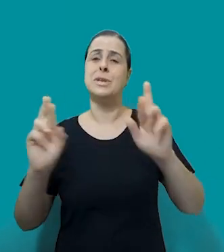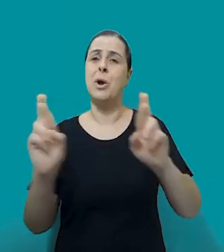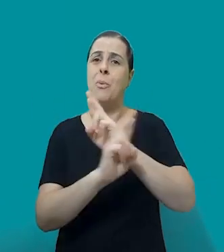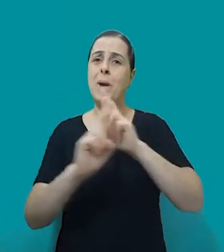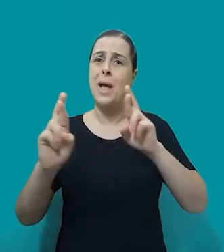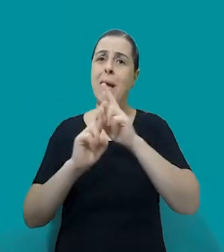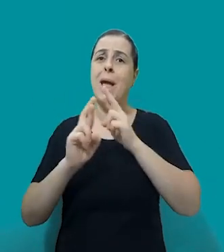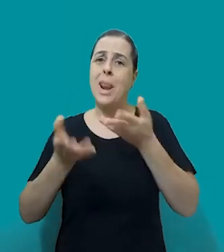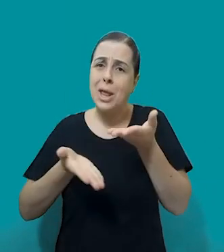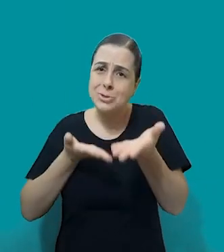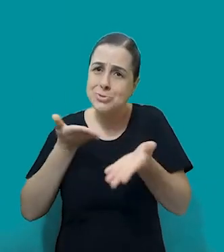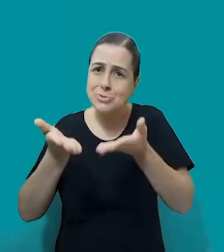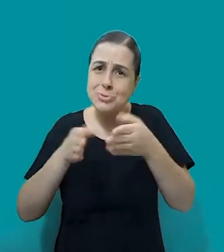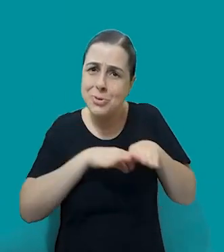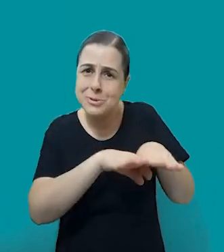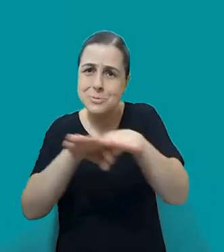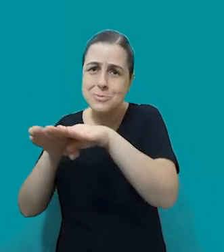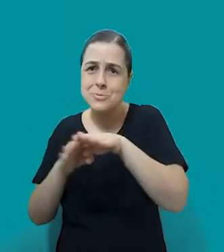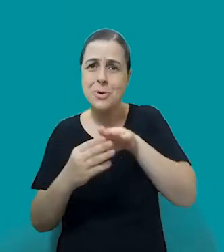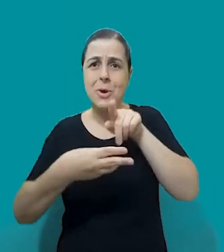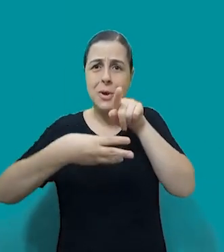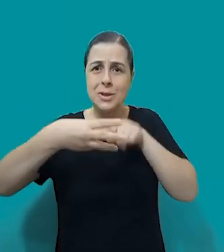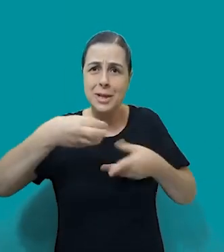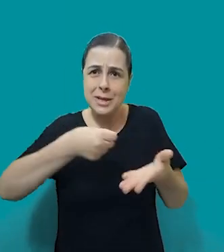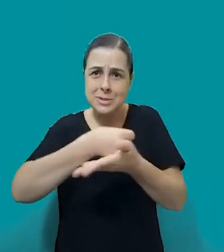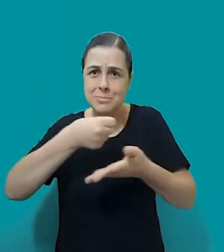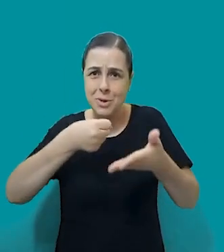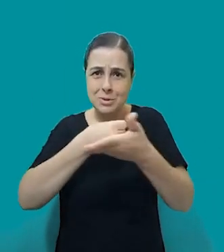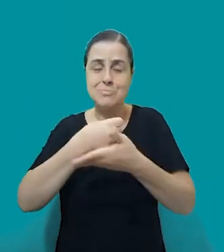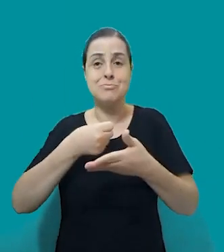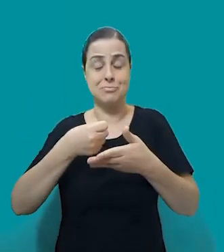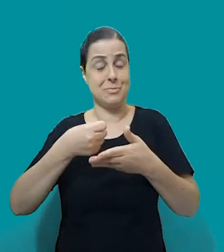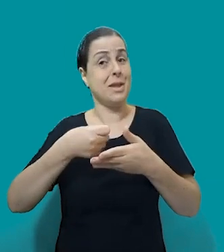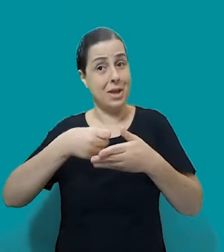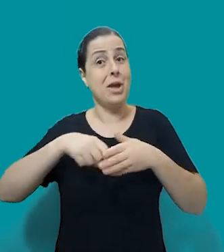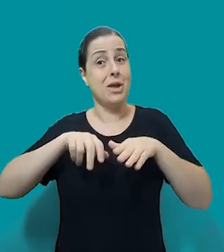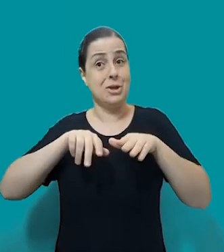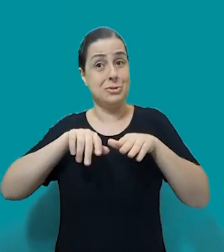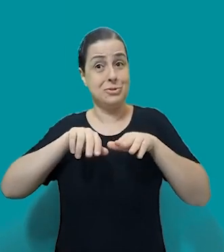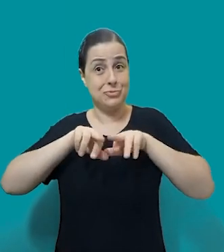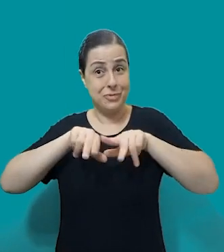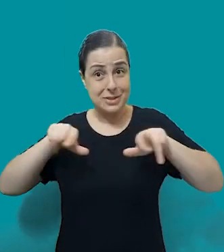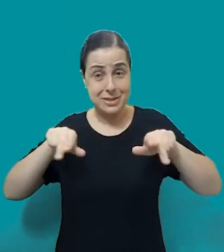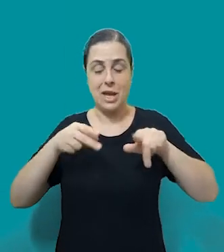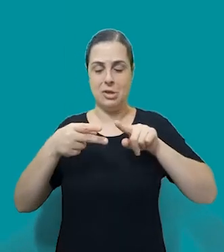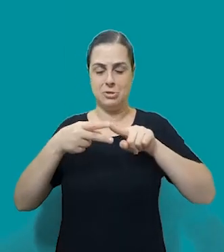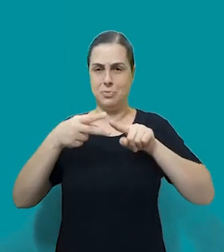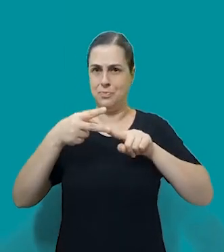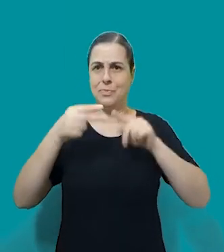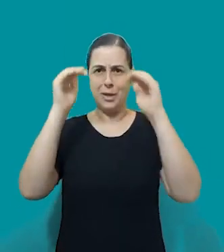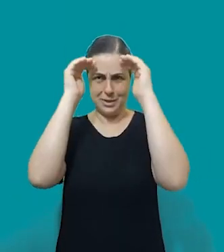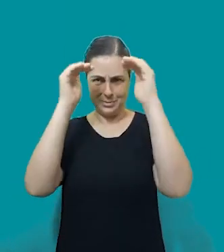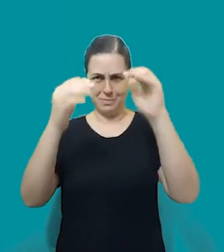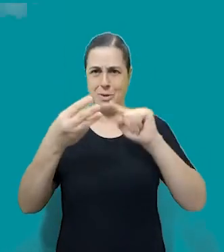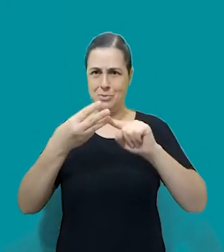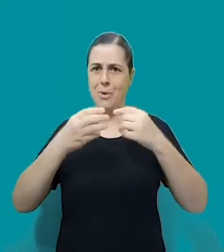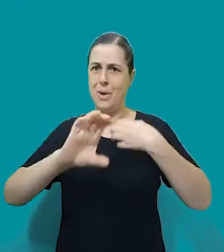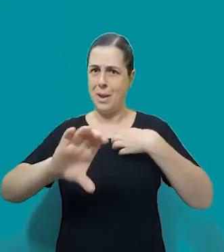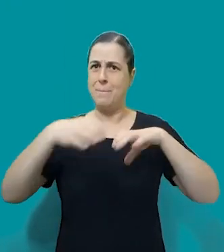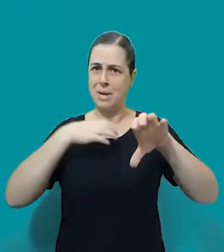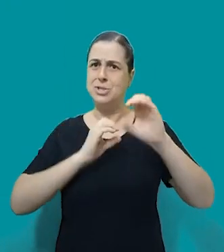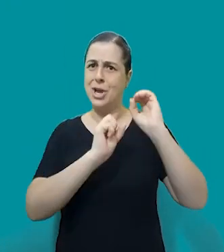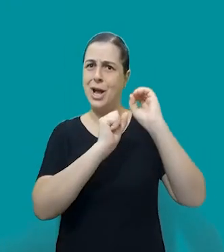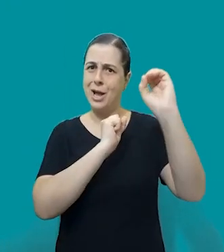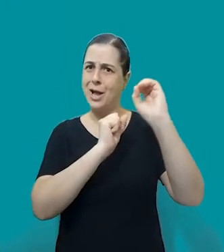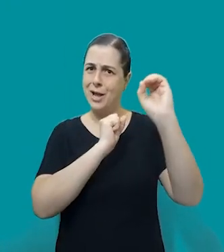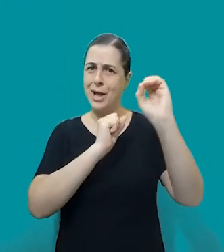relações, a gente faz isso a partir de três pilares centrais, que é diversidade, respeito e empatia. Para conhecer mais, vai lá no carlotas.org.